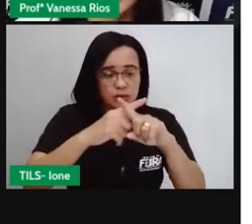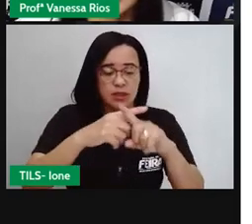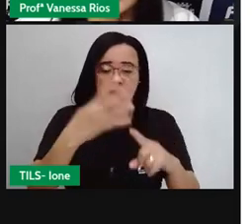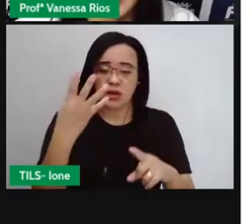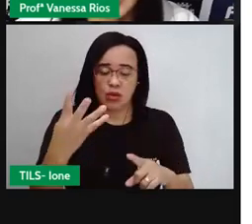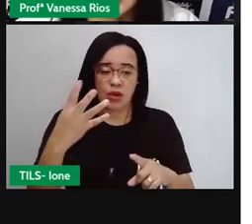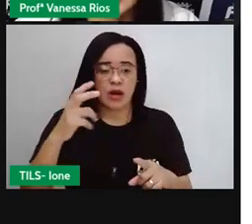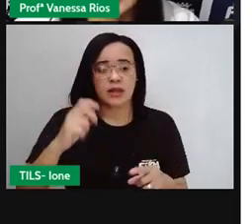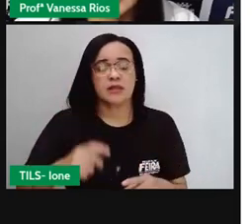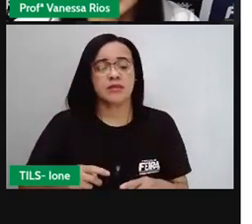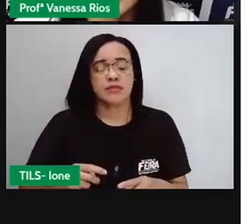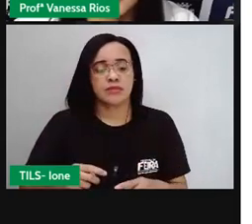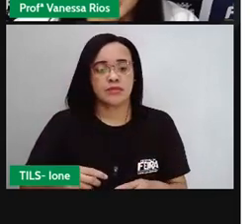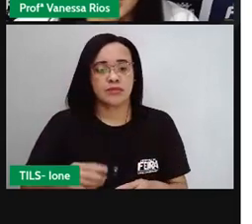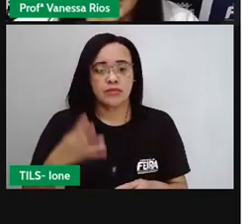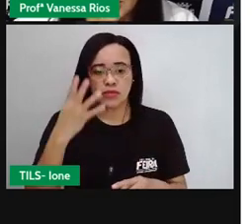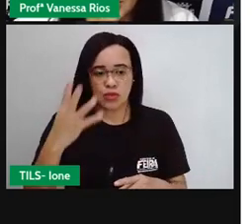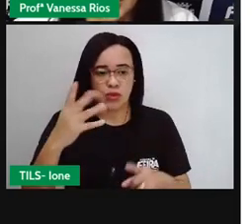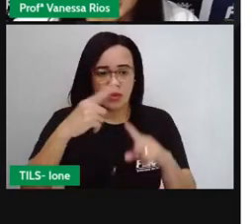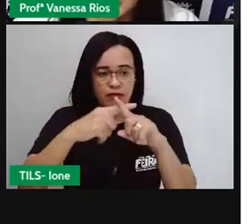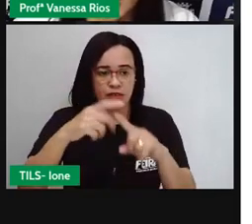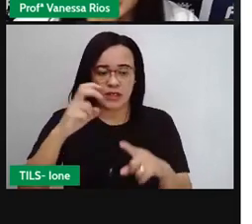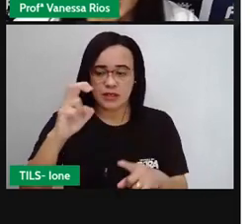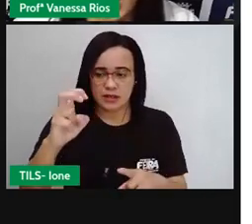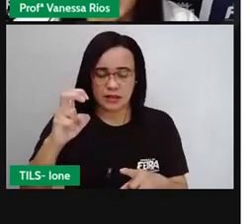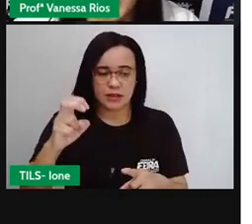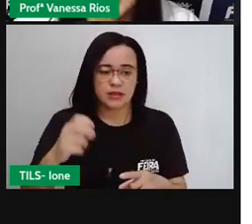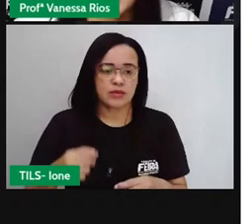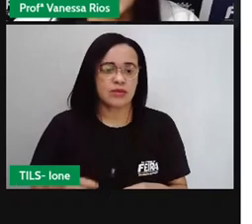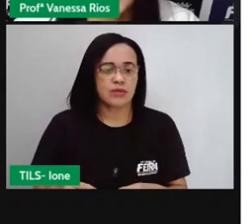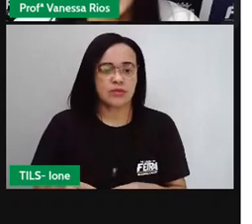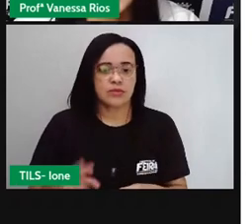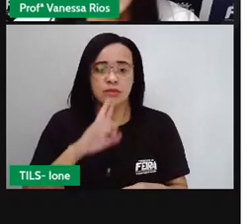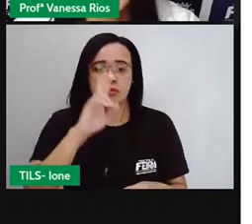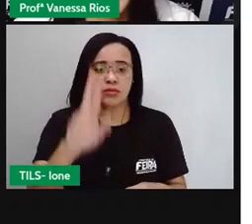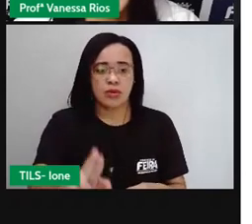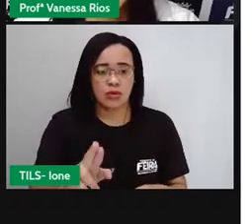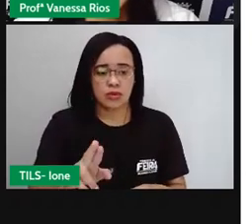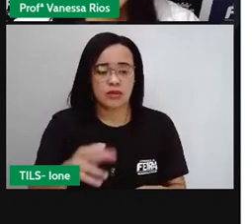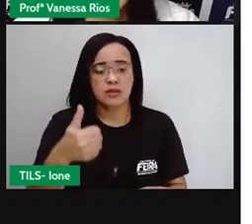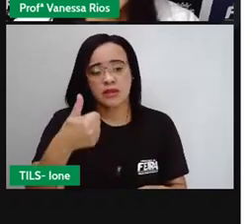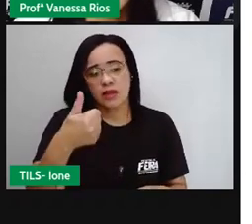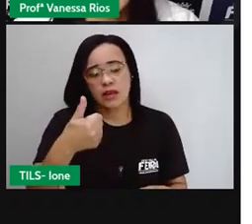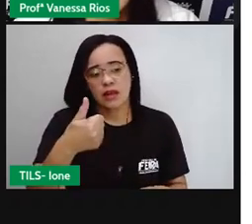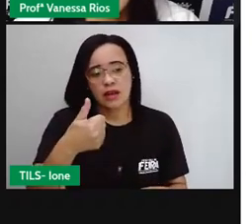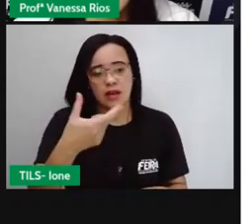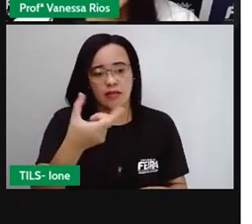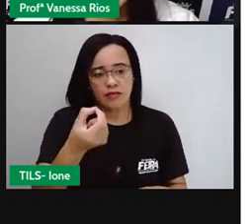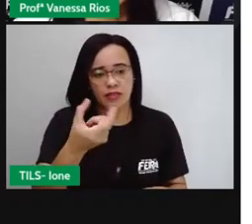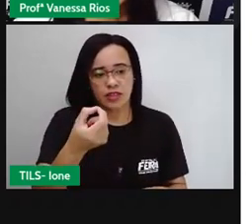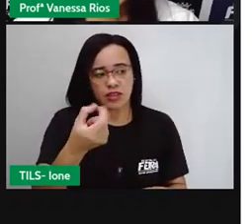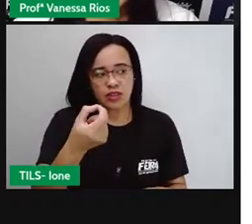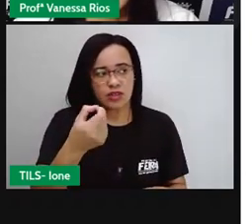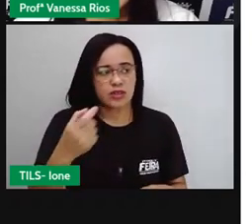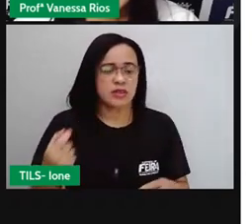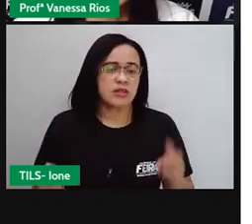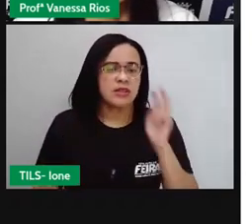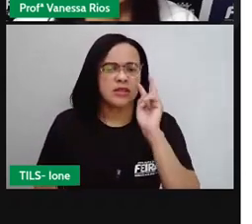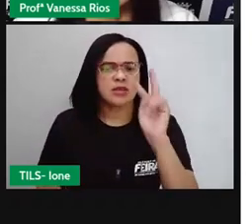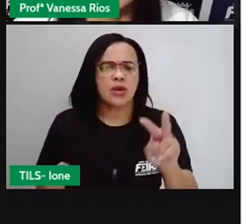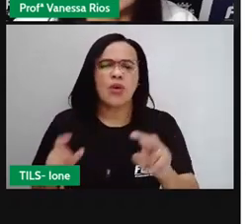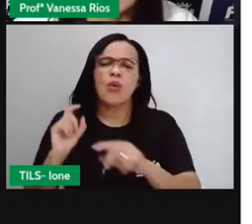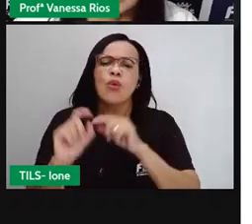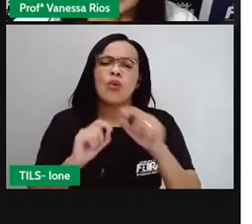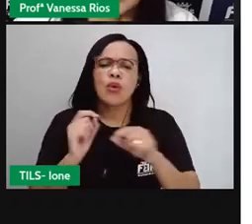que dá vinte. Então, quando eu coloco a resposta aqui ao lado a gente observa a formação do número aqui